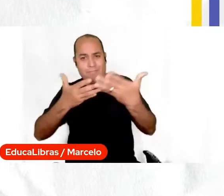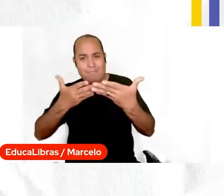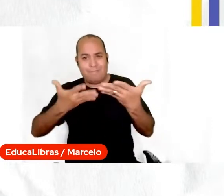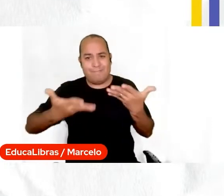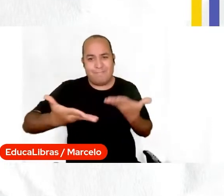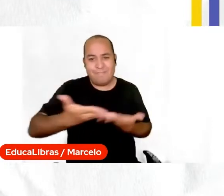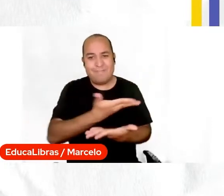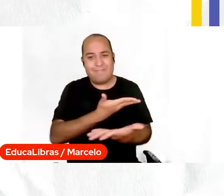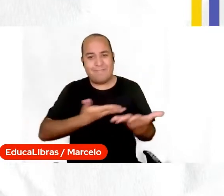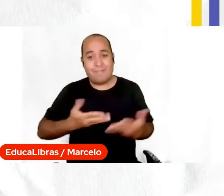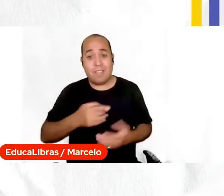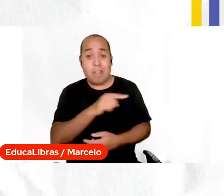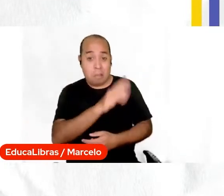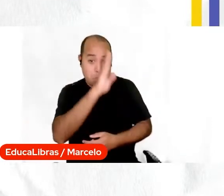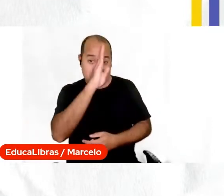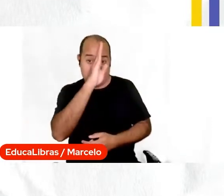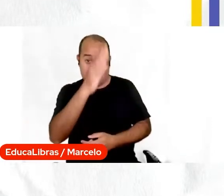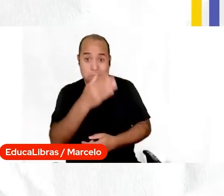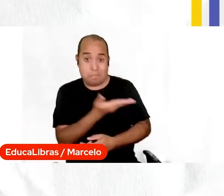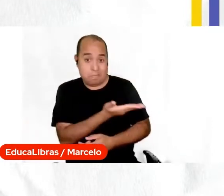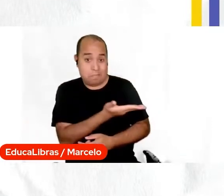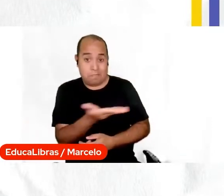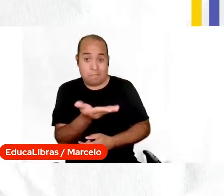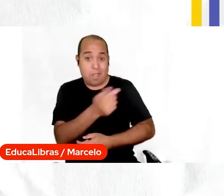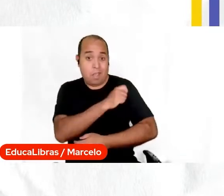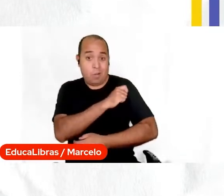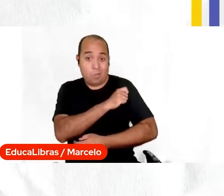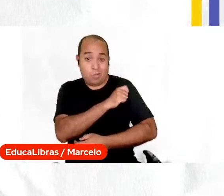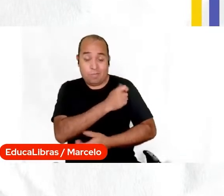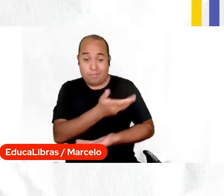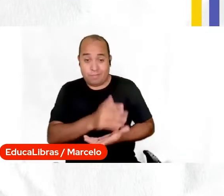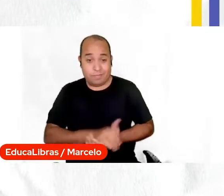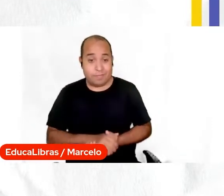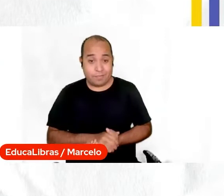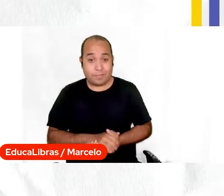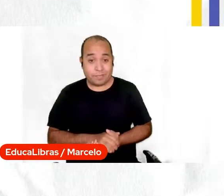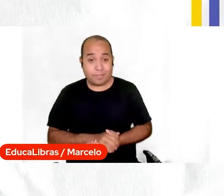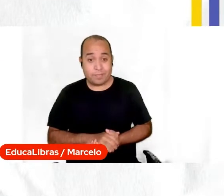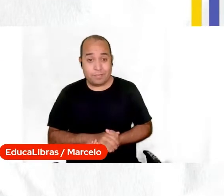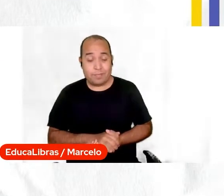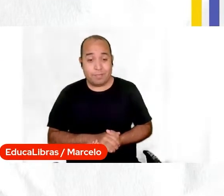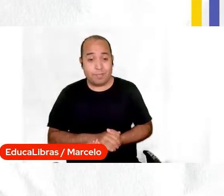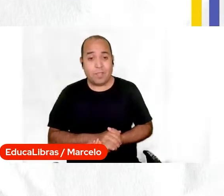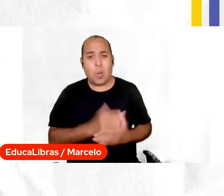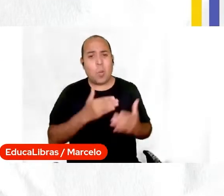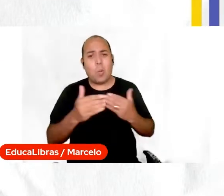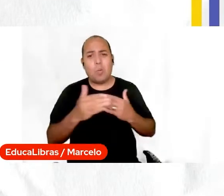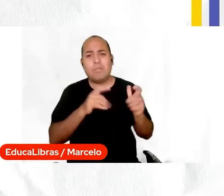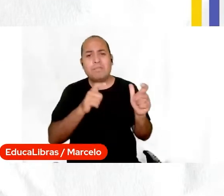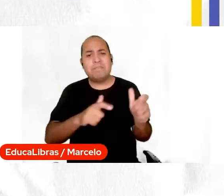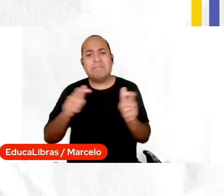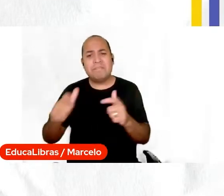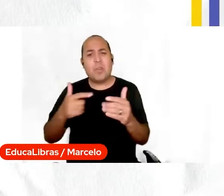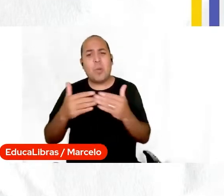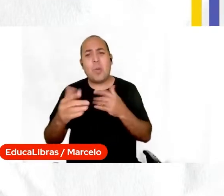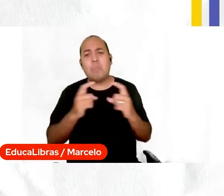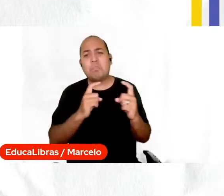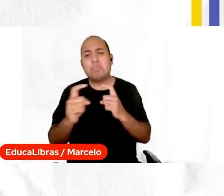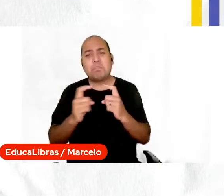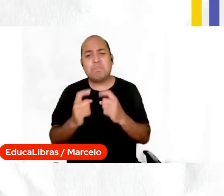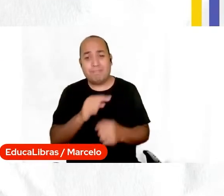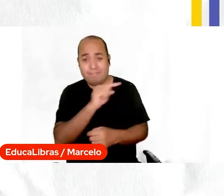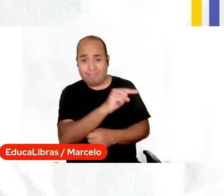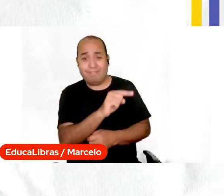e o protagonismo deles está em todos os espaços e todos os debates, todas as aulas. Então,